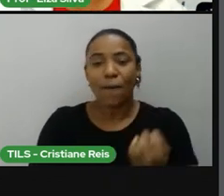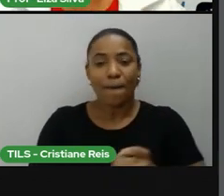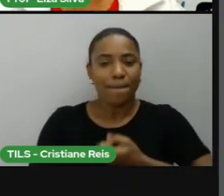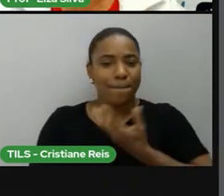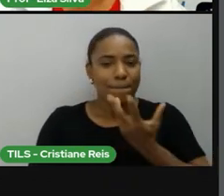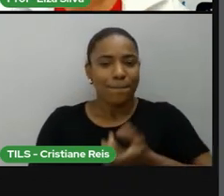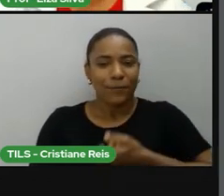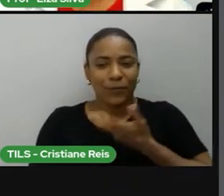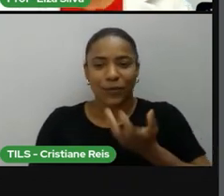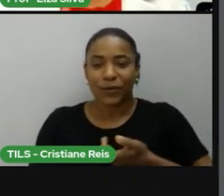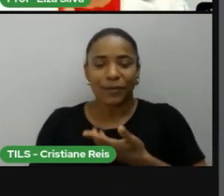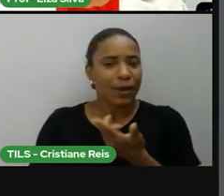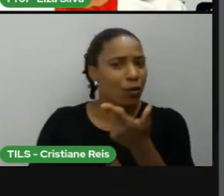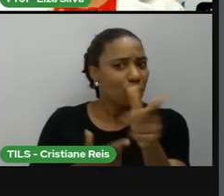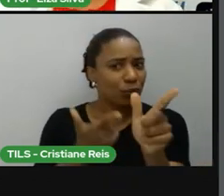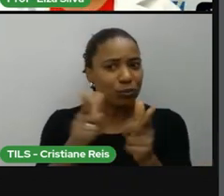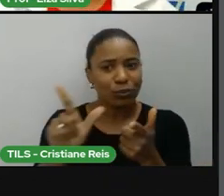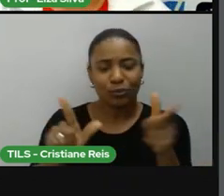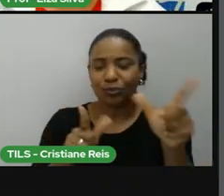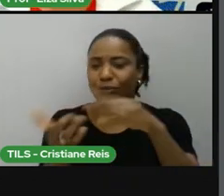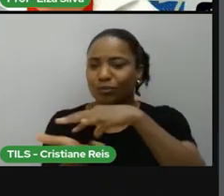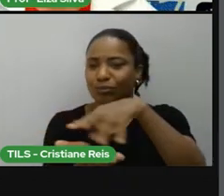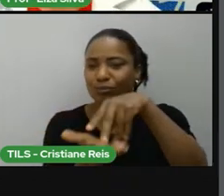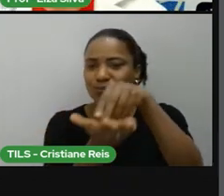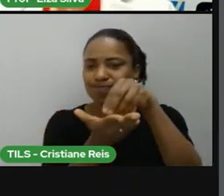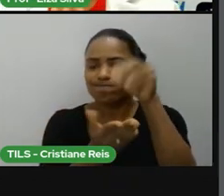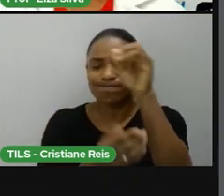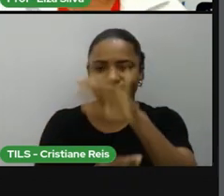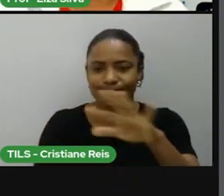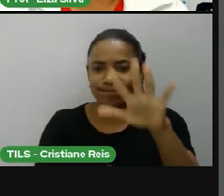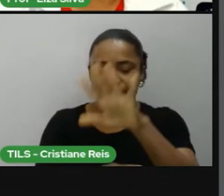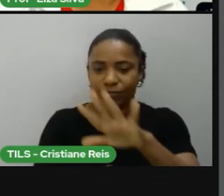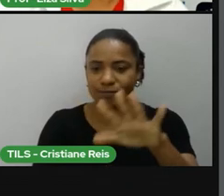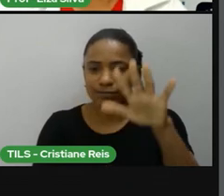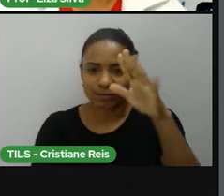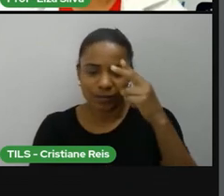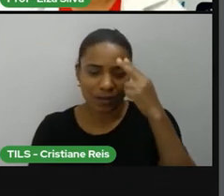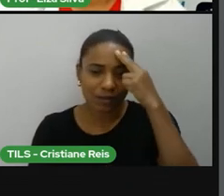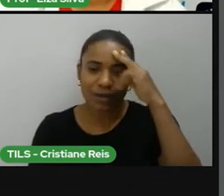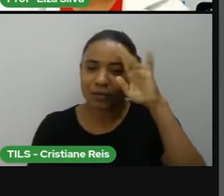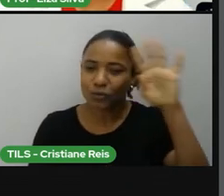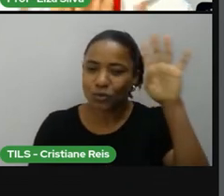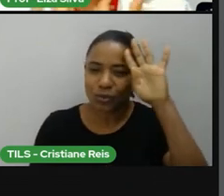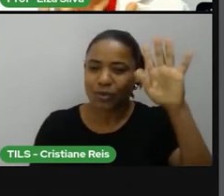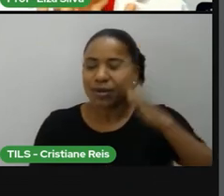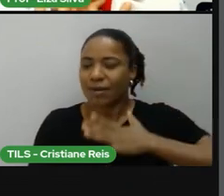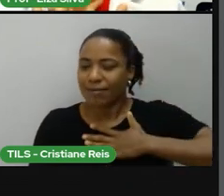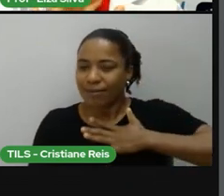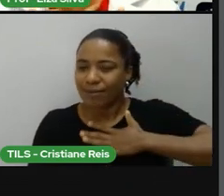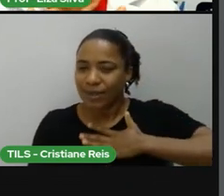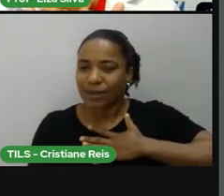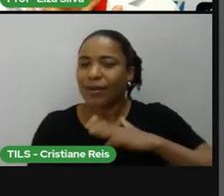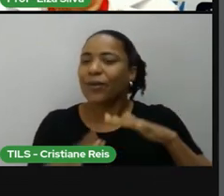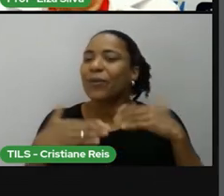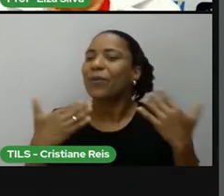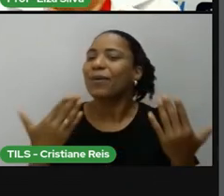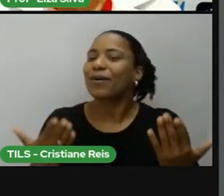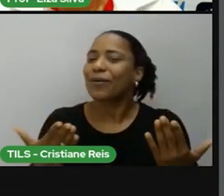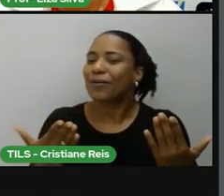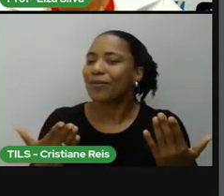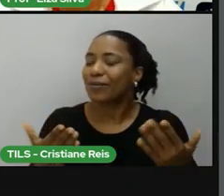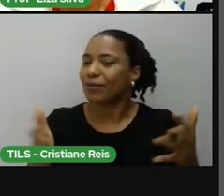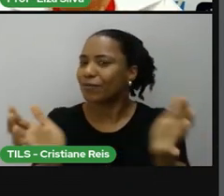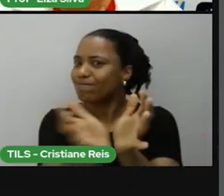queira trazendo um sonho que você teve para a sua vida ou que você pensou para a sua